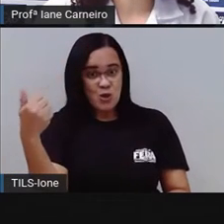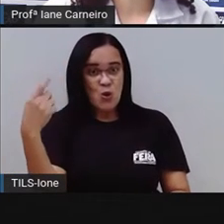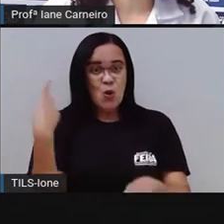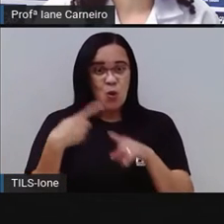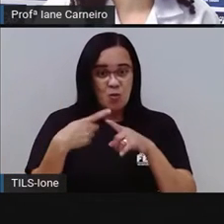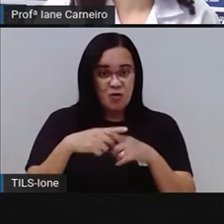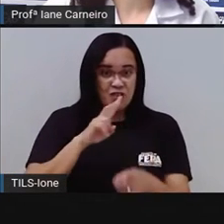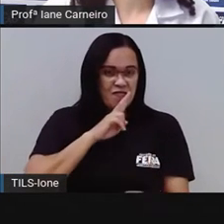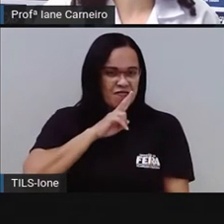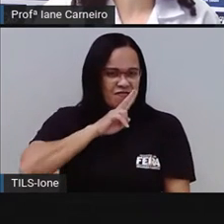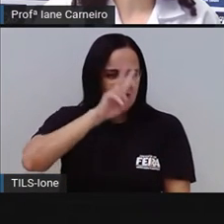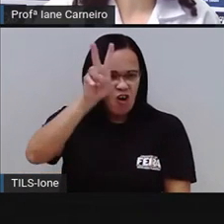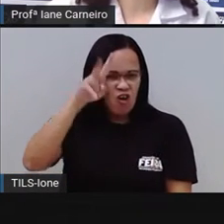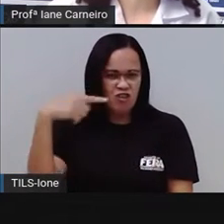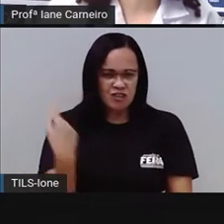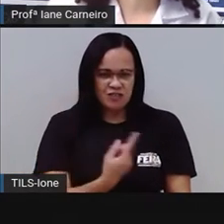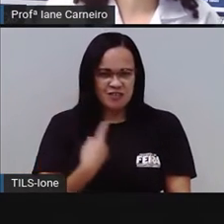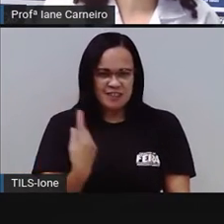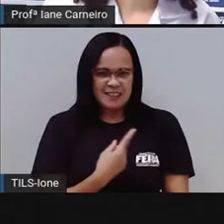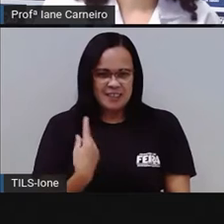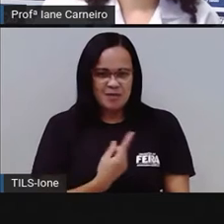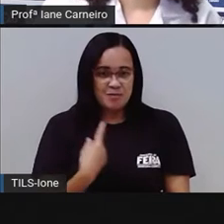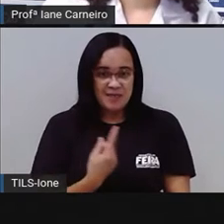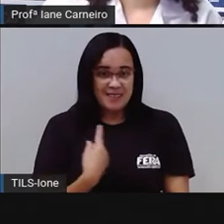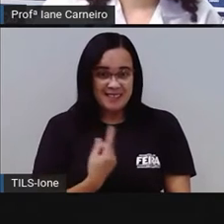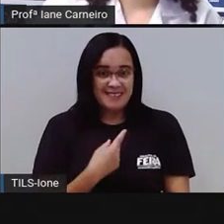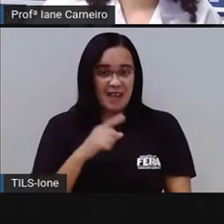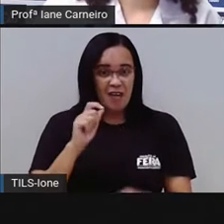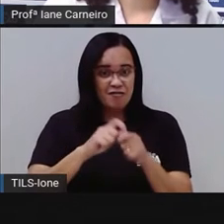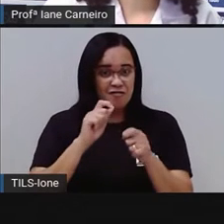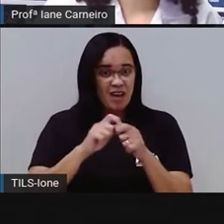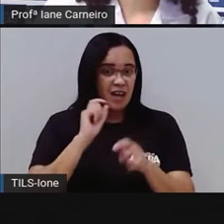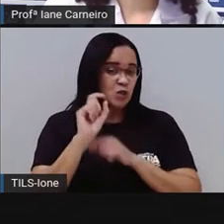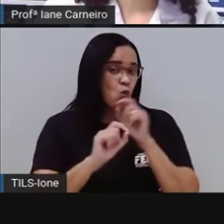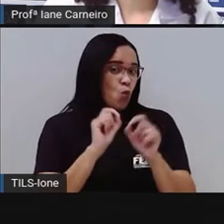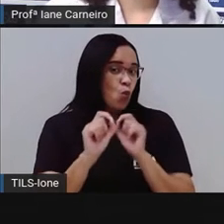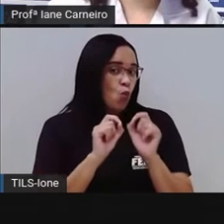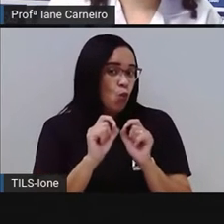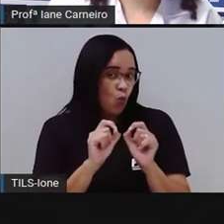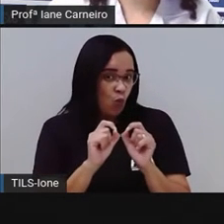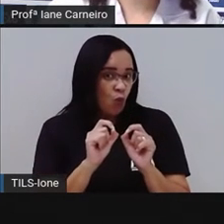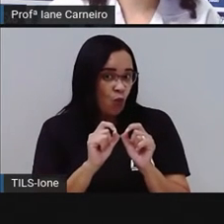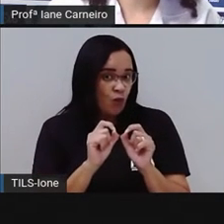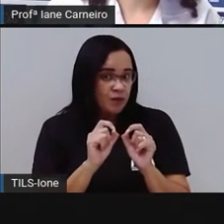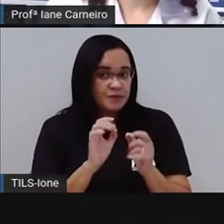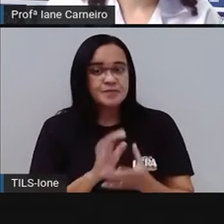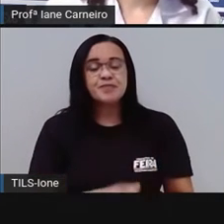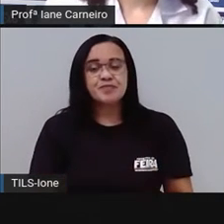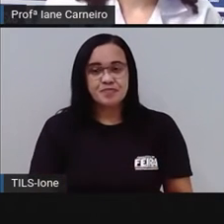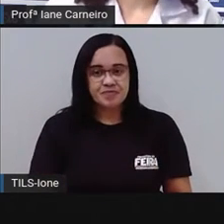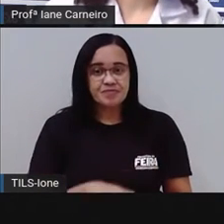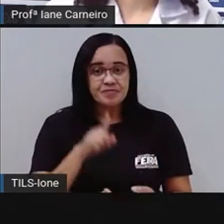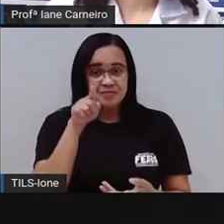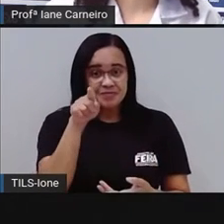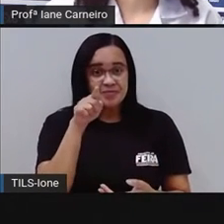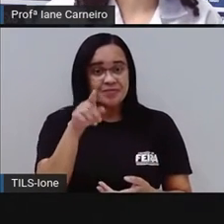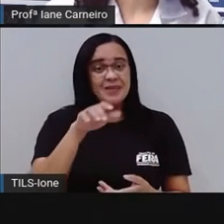a vitamina, que se faz com o... Qual será a fruta? É o...